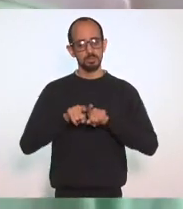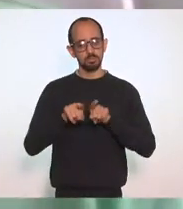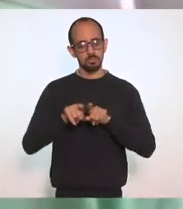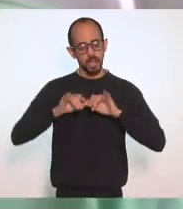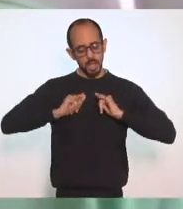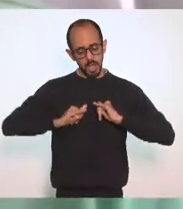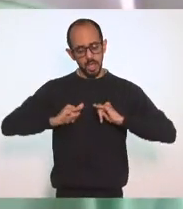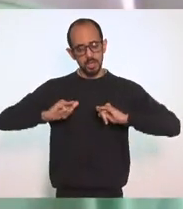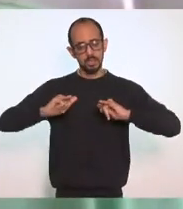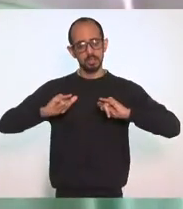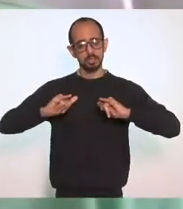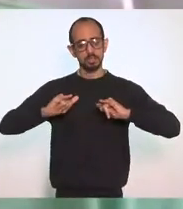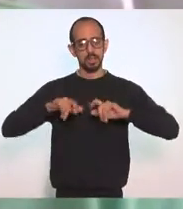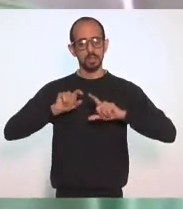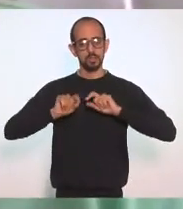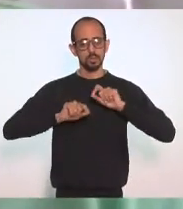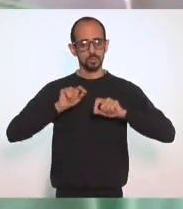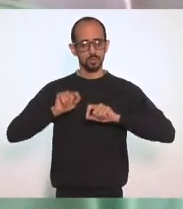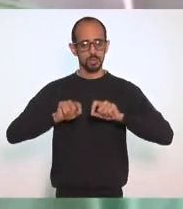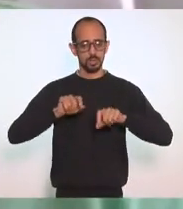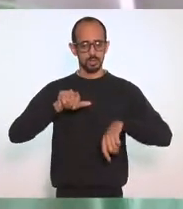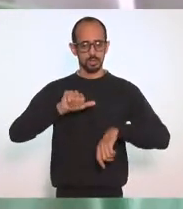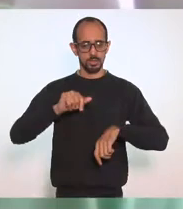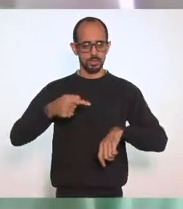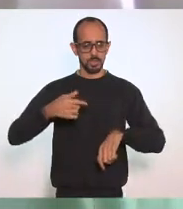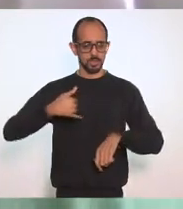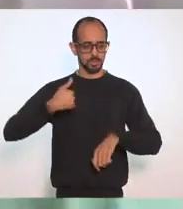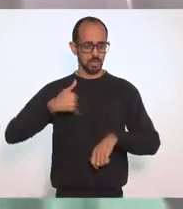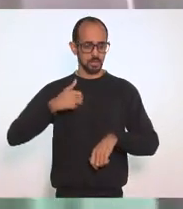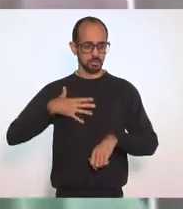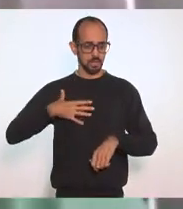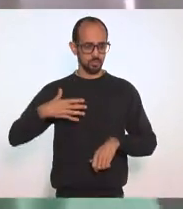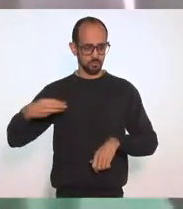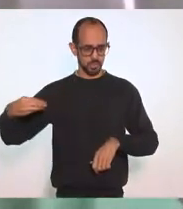O registro do aniversário De 17 anos Da minha filha Muito obrigado